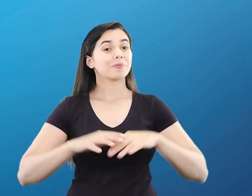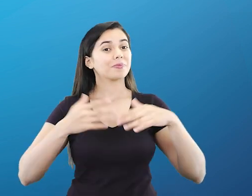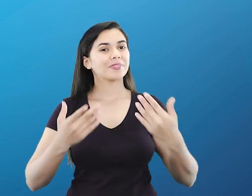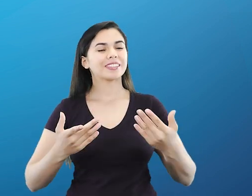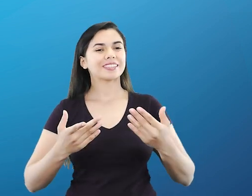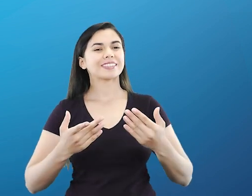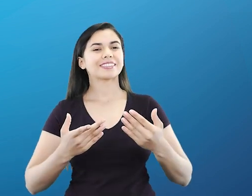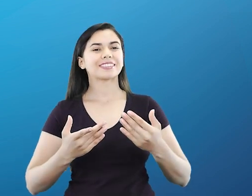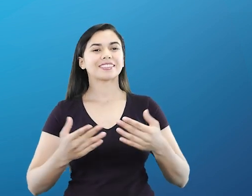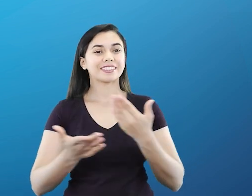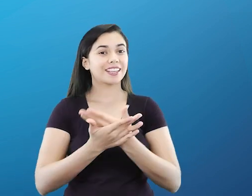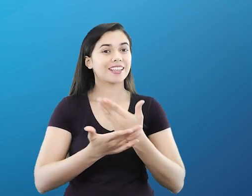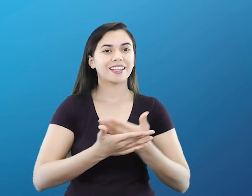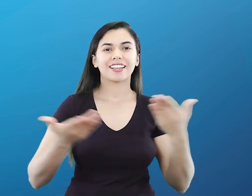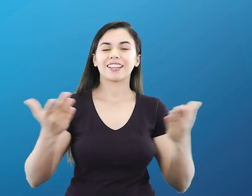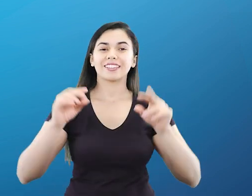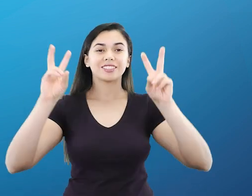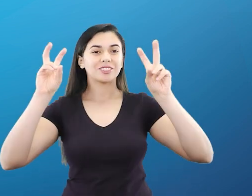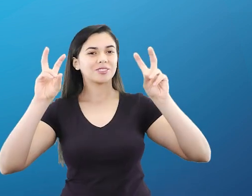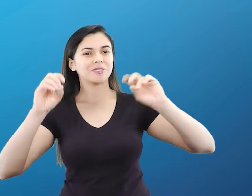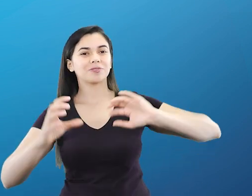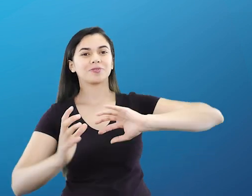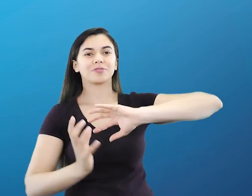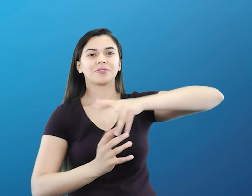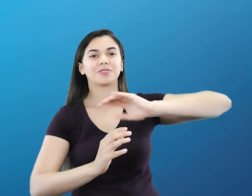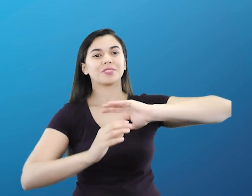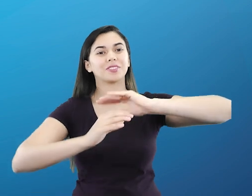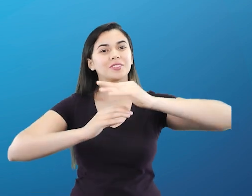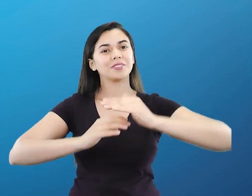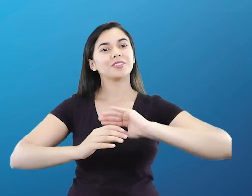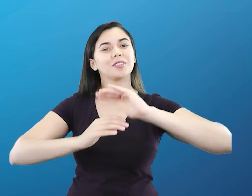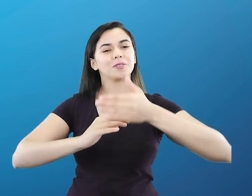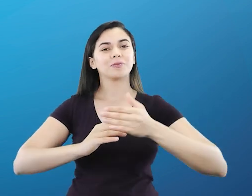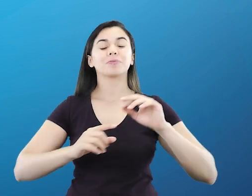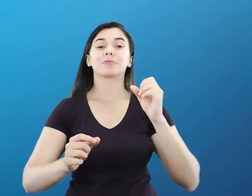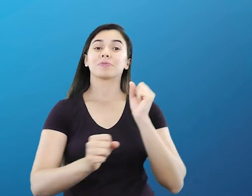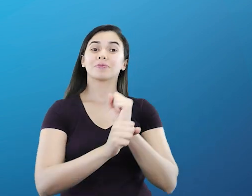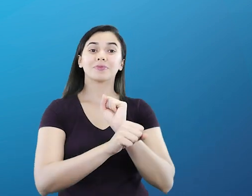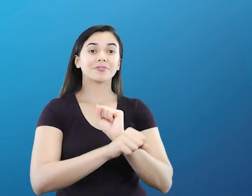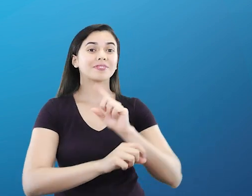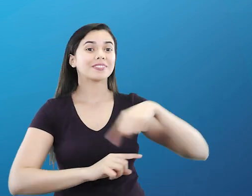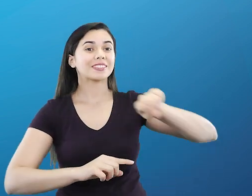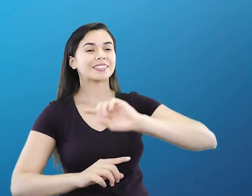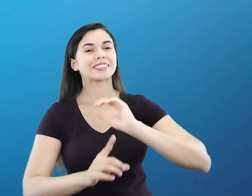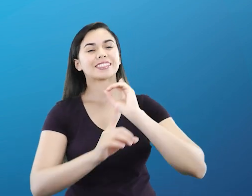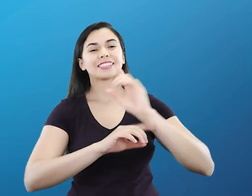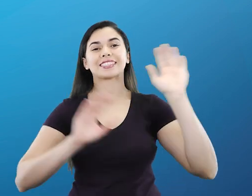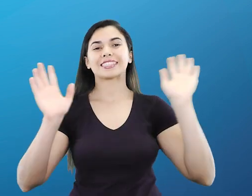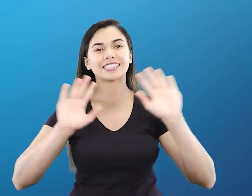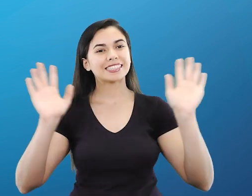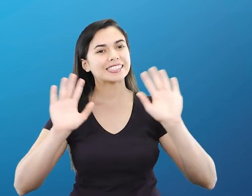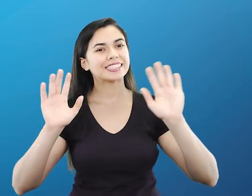É isso pessoal, essa foi a nossa aula sobre camadas da atmosfera. Eu espero você em uma próxima. Tchau! Tchau! Tchau! Tchau!